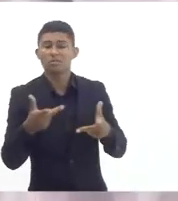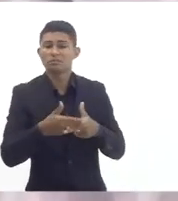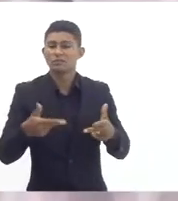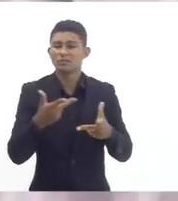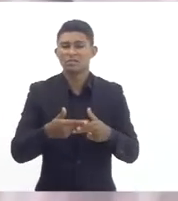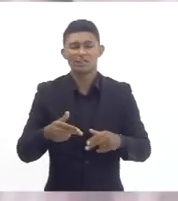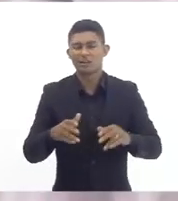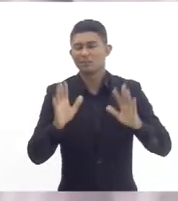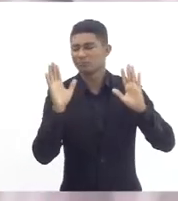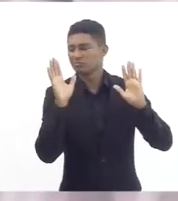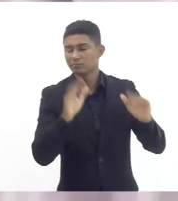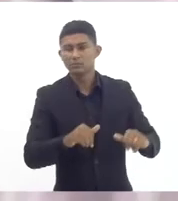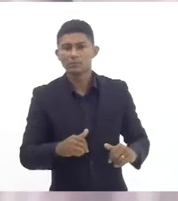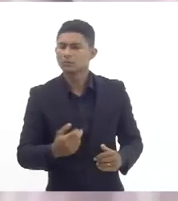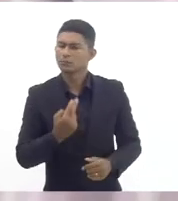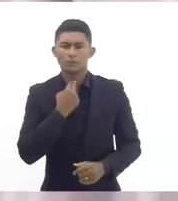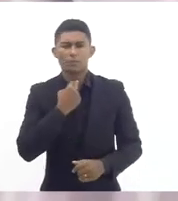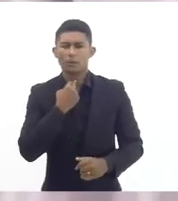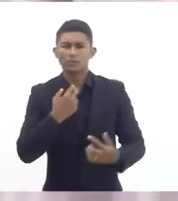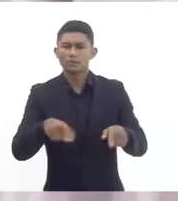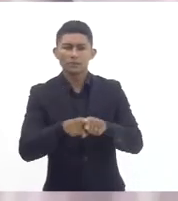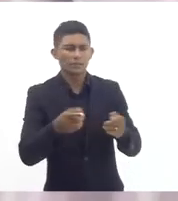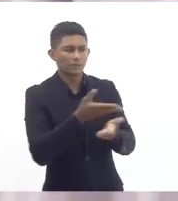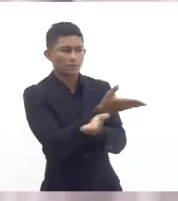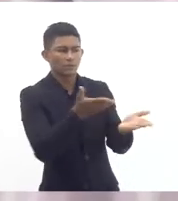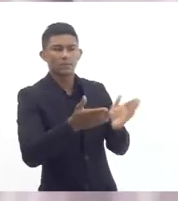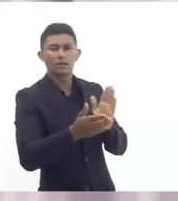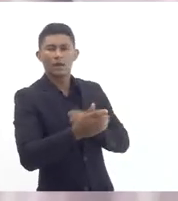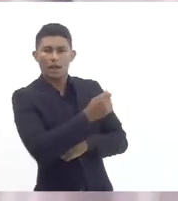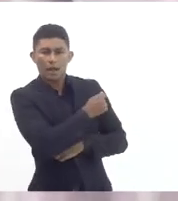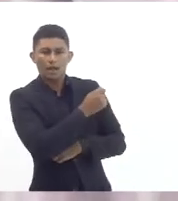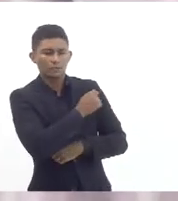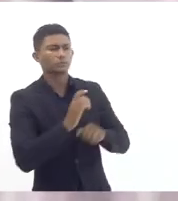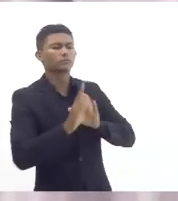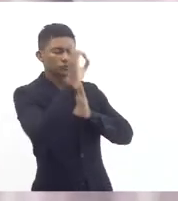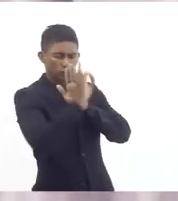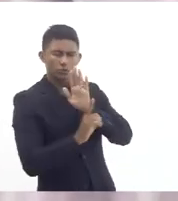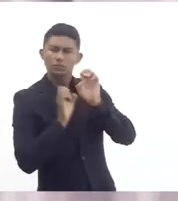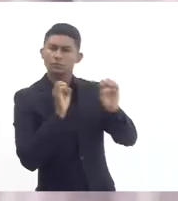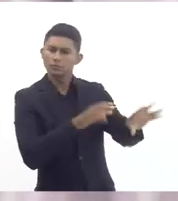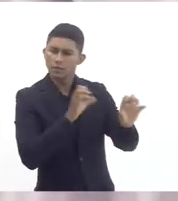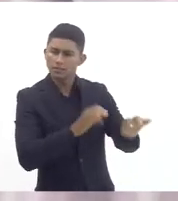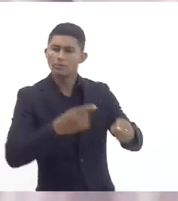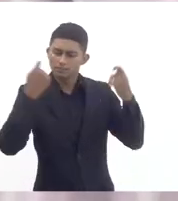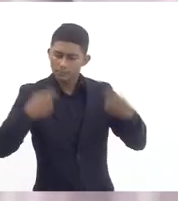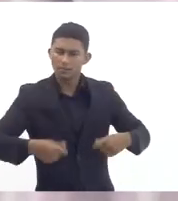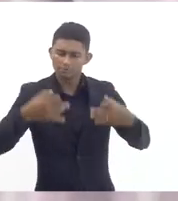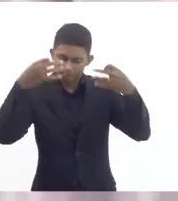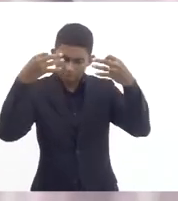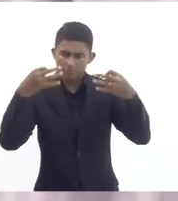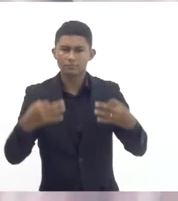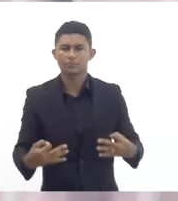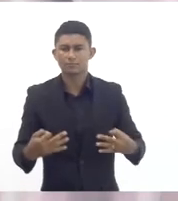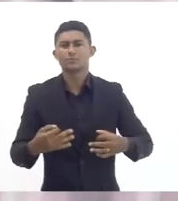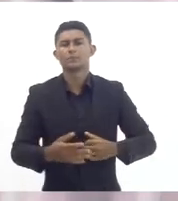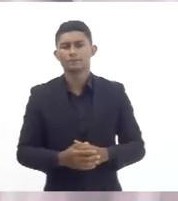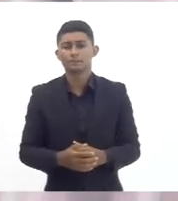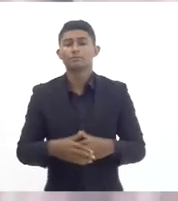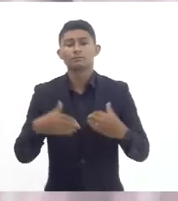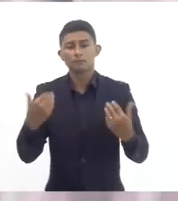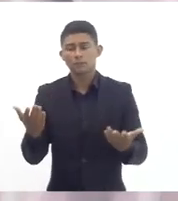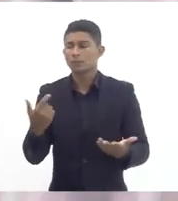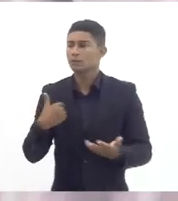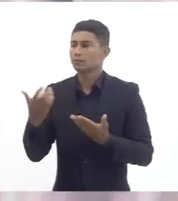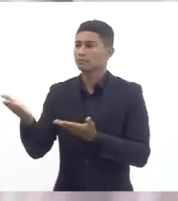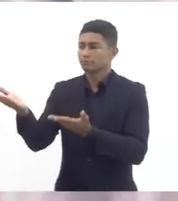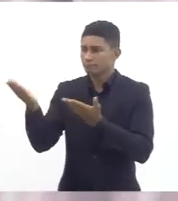tendo o seu direito à educação negado na sua plenitude por essa realidade que a gente tem vivenciado então eu chamo para fazer uso